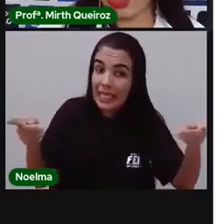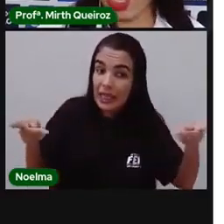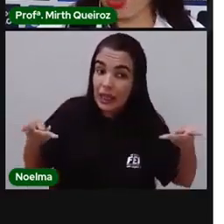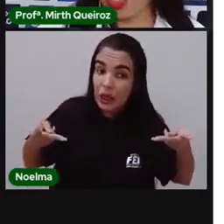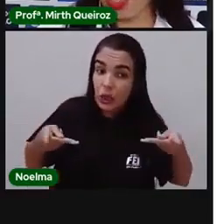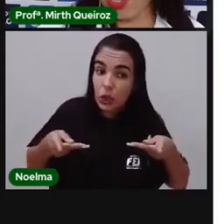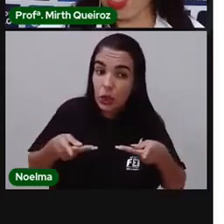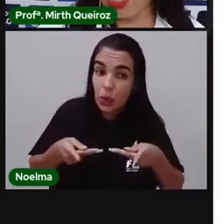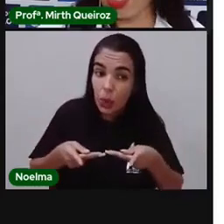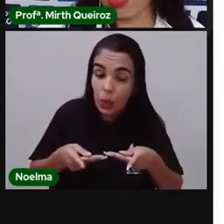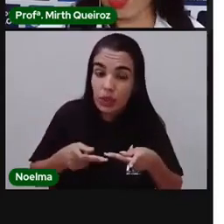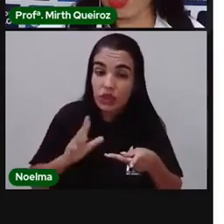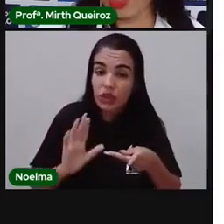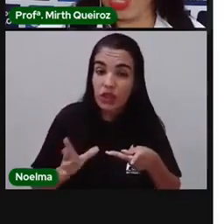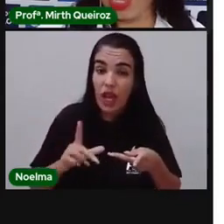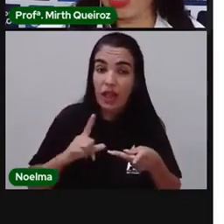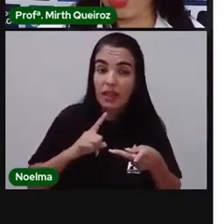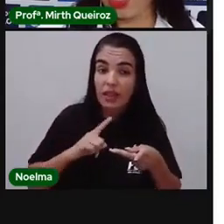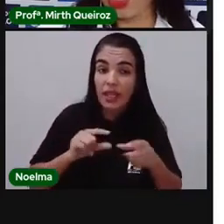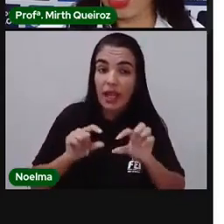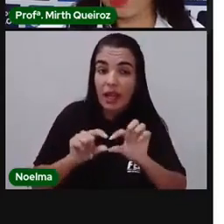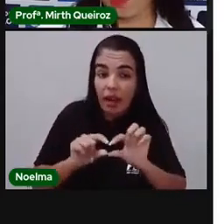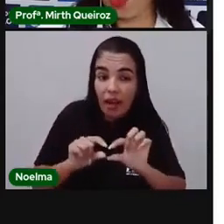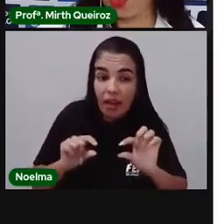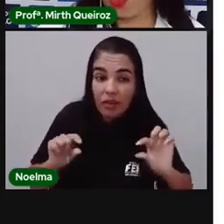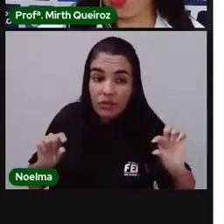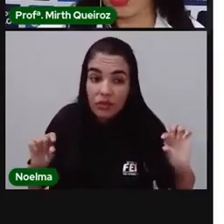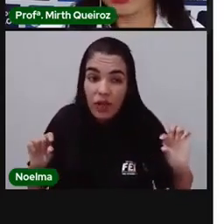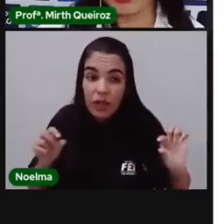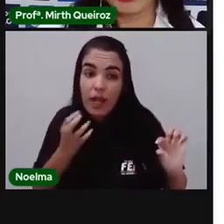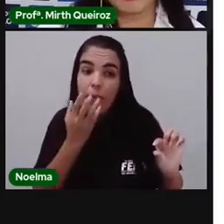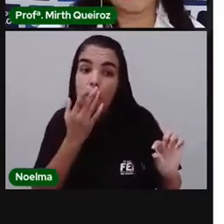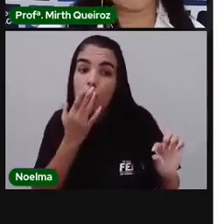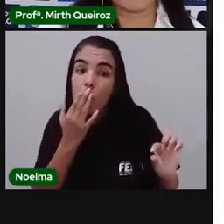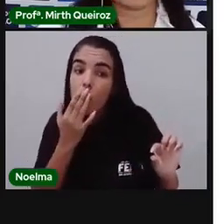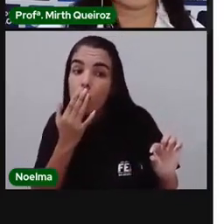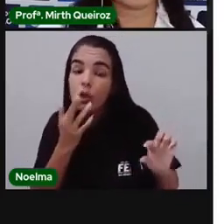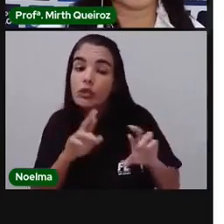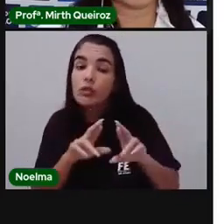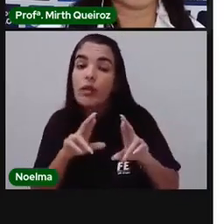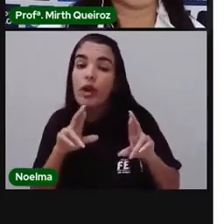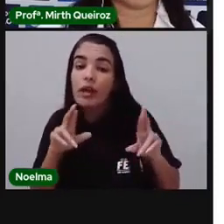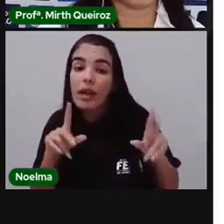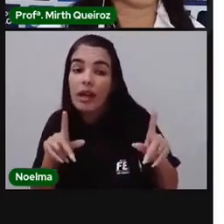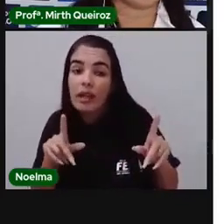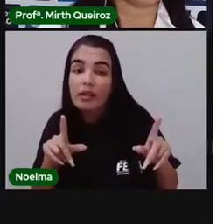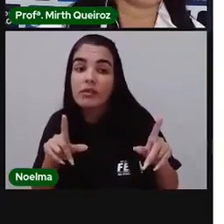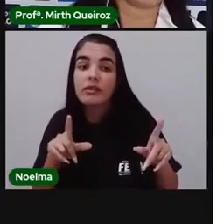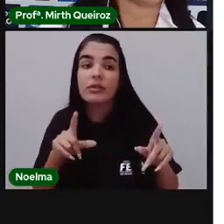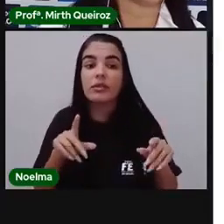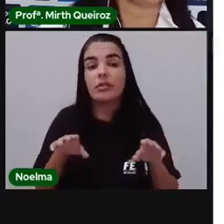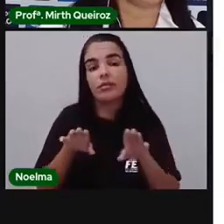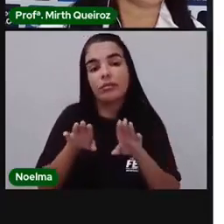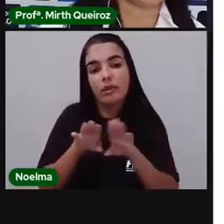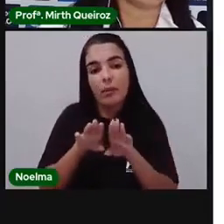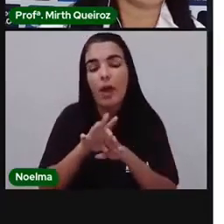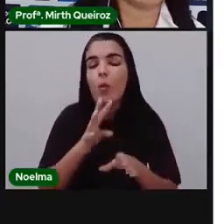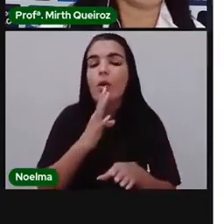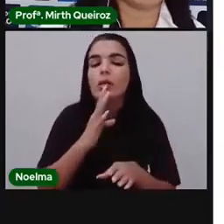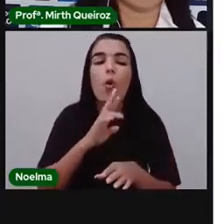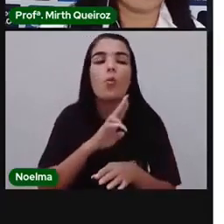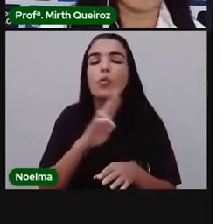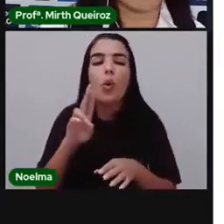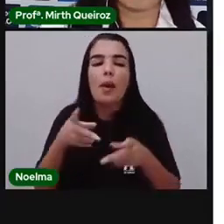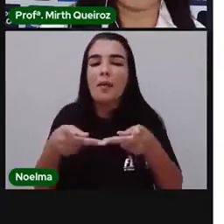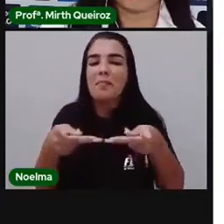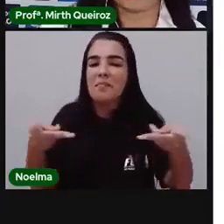aqui, já está usando a legenda, tá vendo? A legendinha, por cores. O gráfico de setores, também chamado de gráfico de pizza, porque